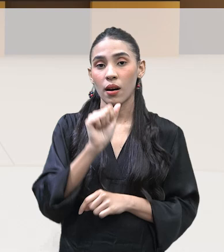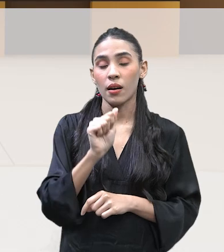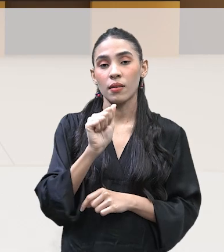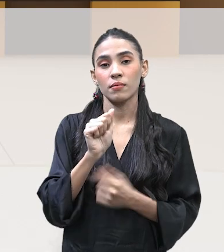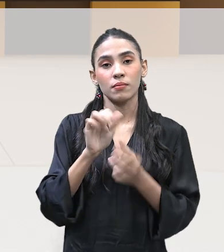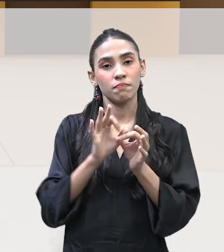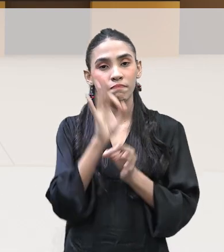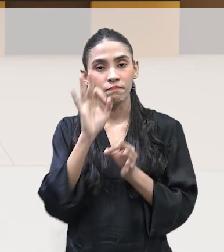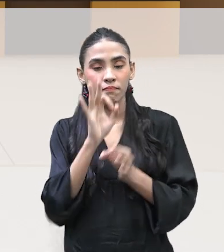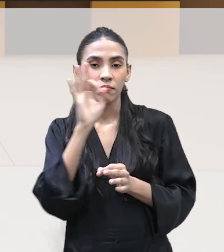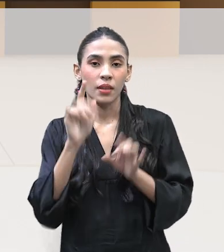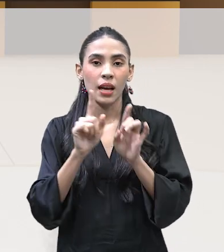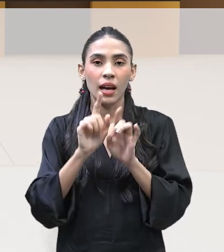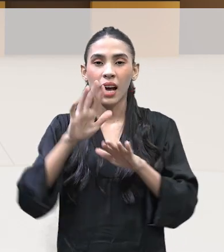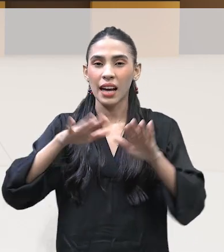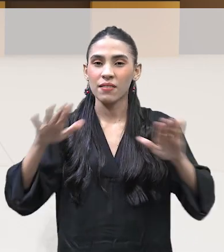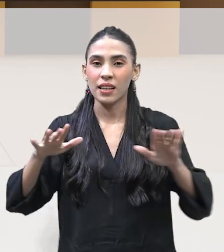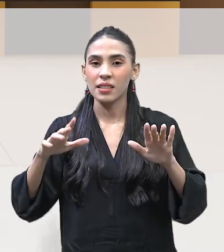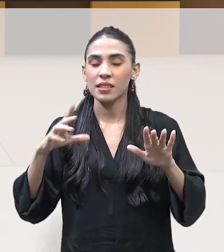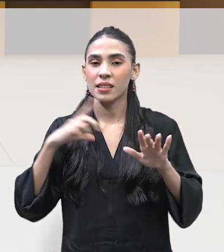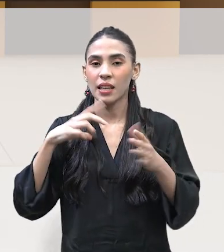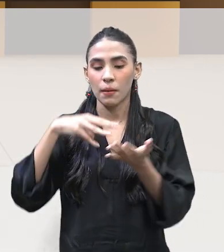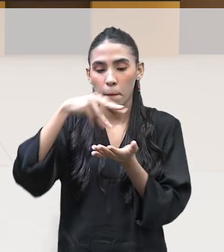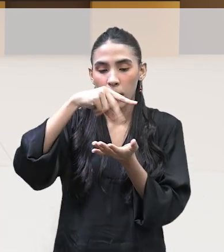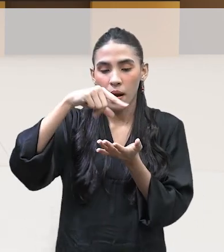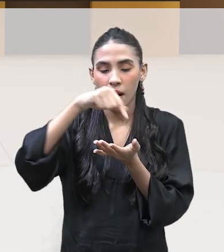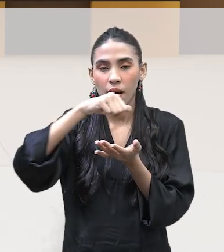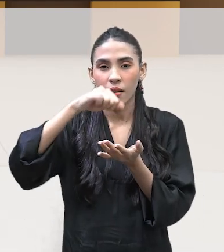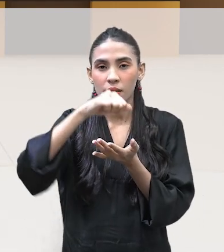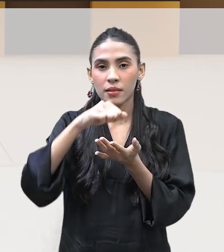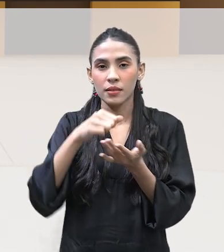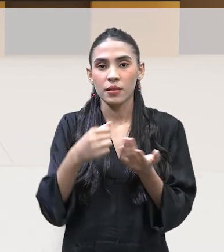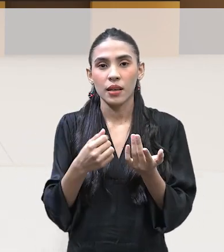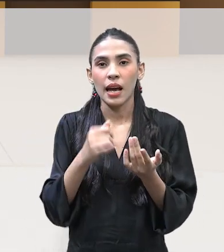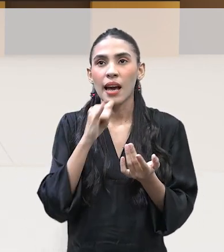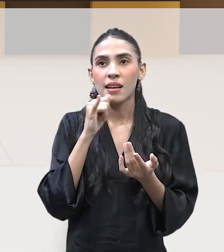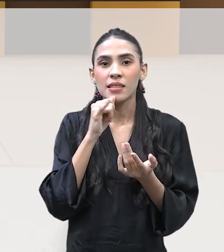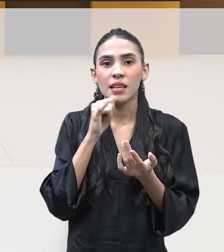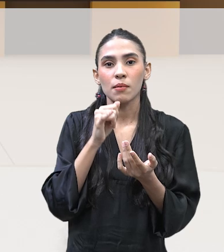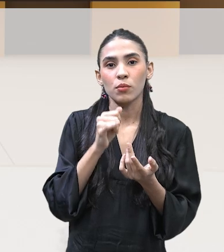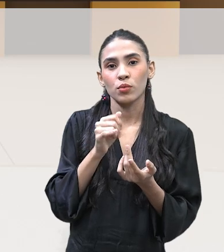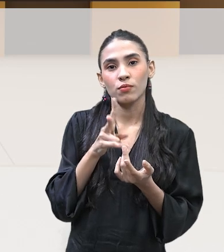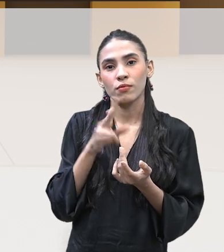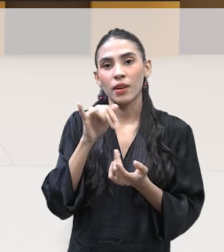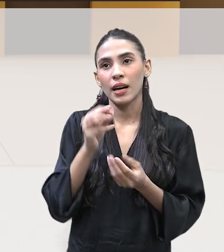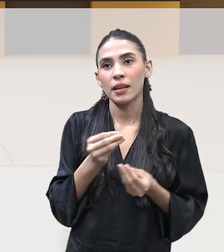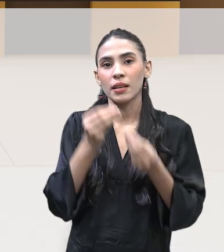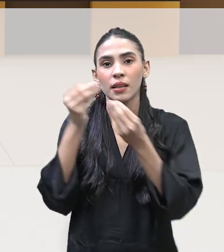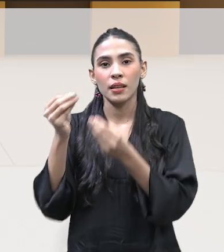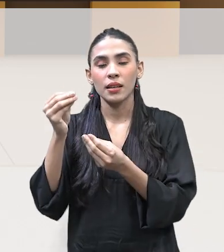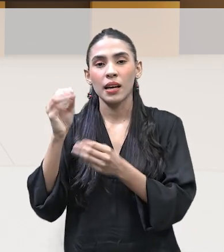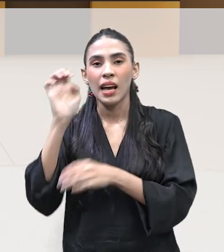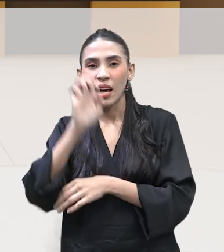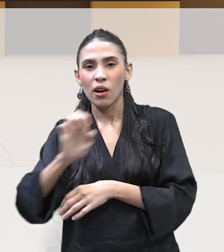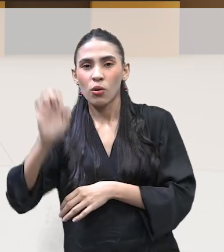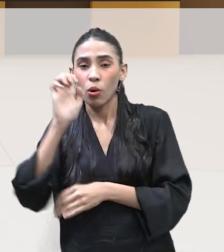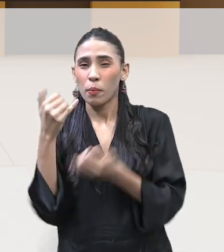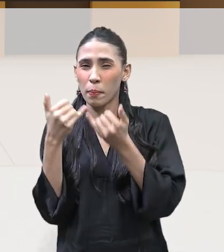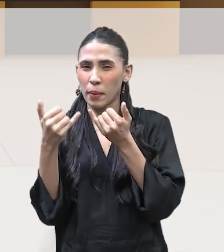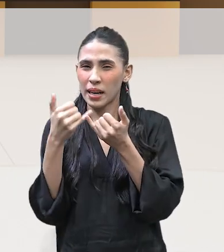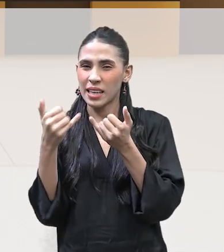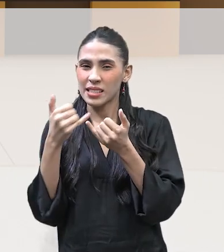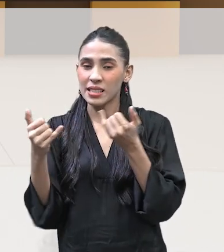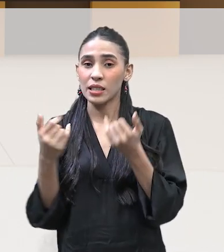muitos, né, professor? Às vezes, uma corrente de semente, determinada semente. Quando vai para a Europa, por exemplo, o valor dele é semelhante ao ouro. É